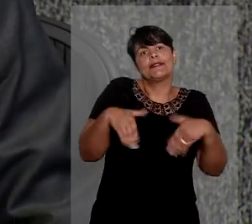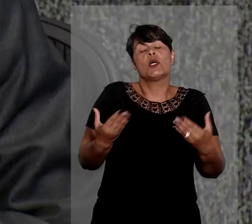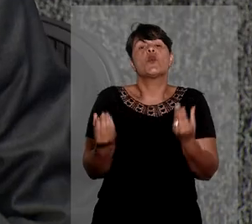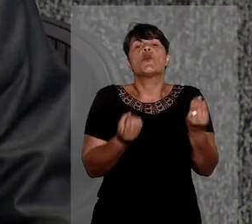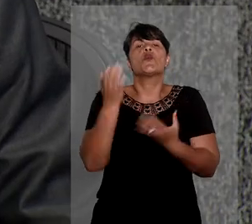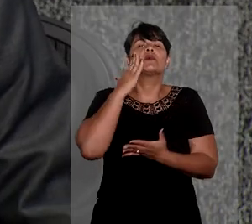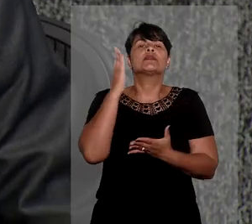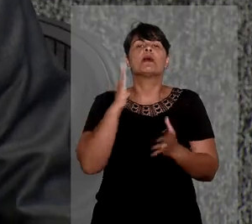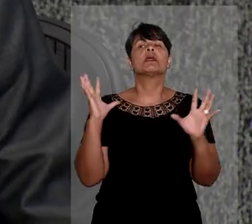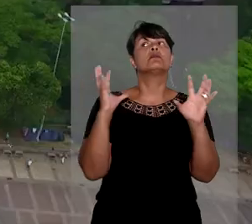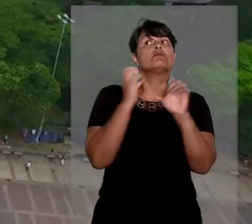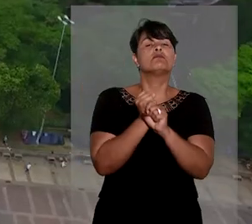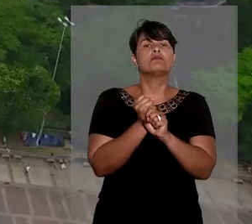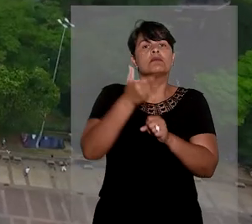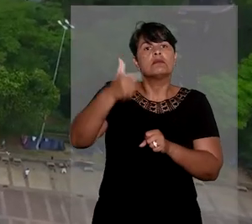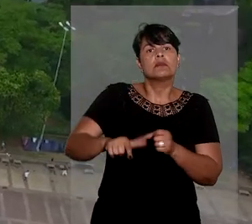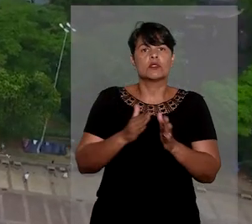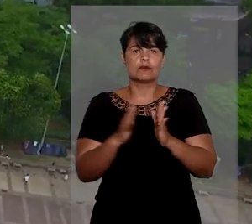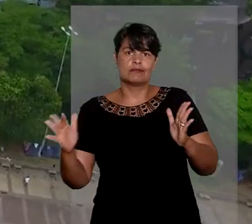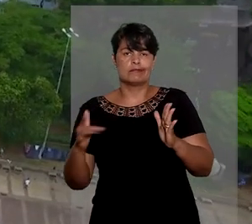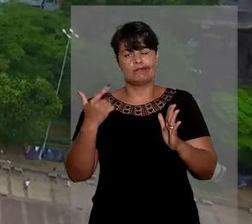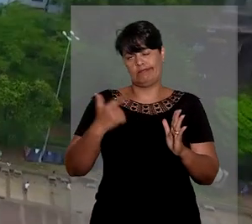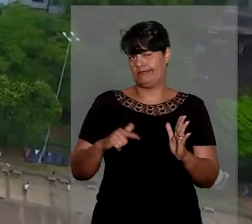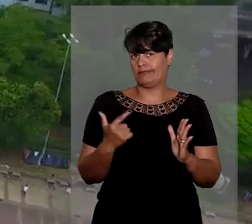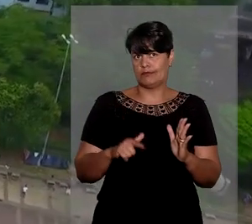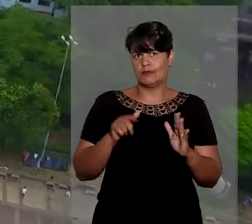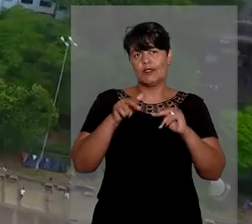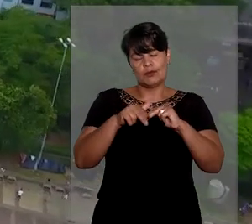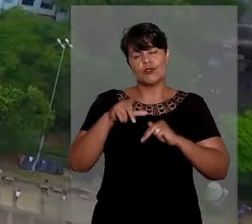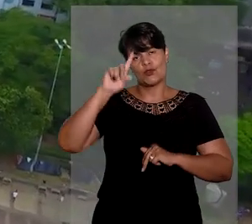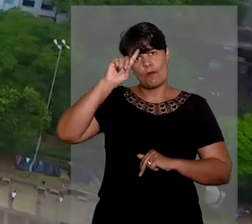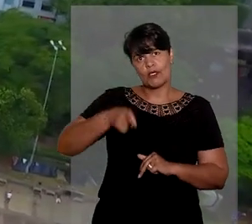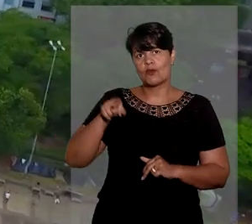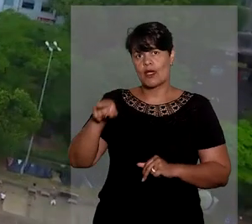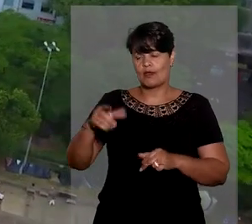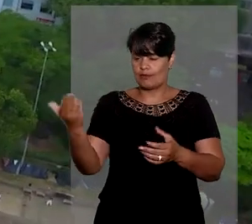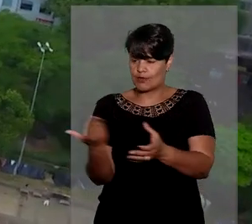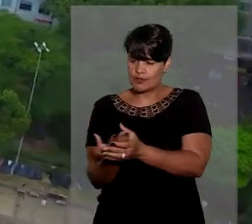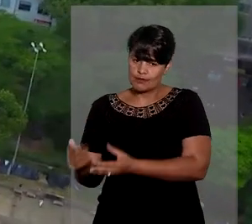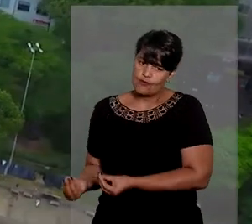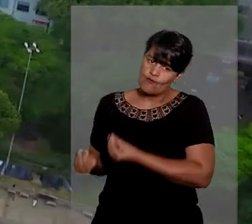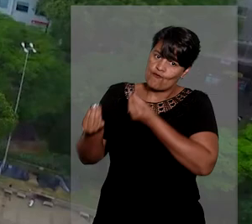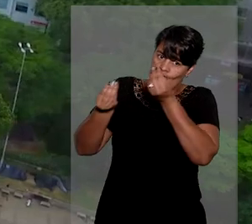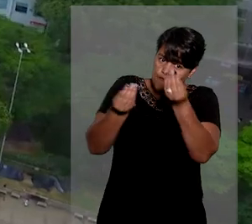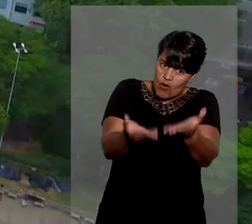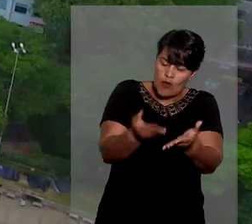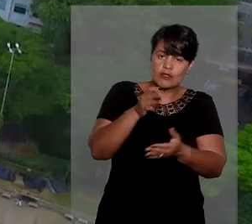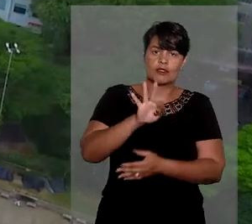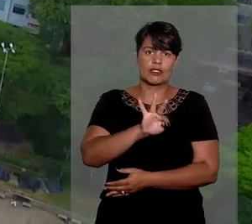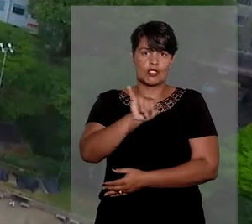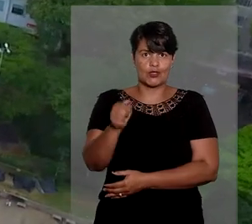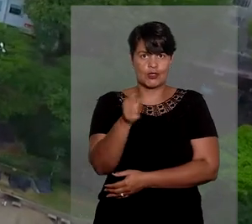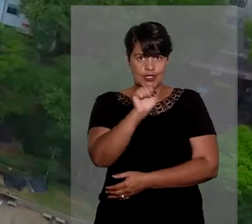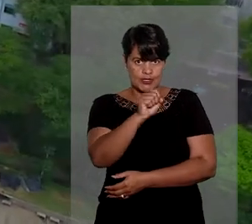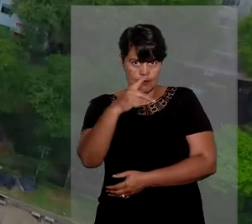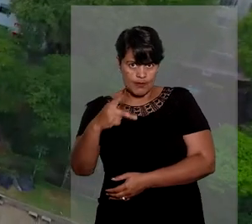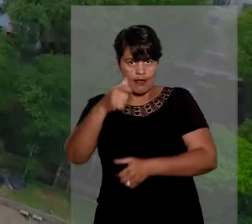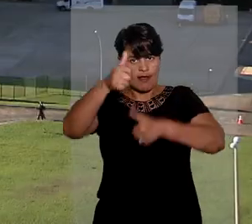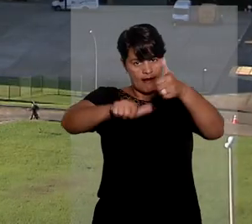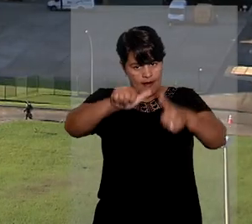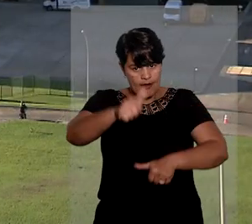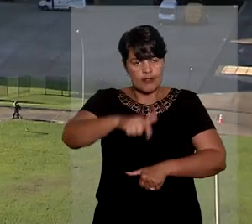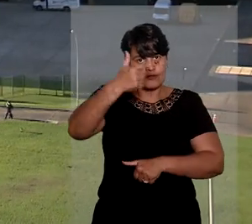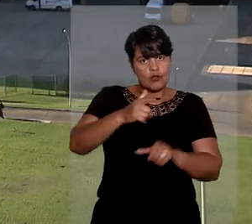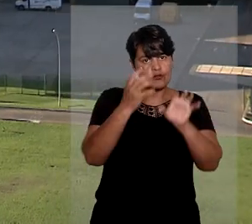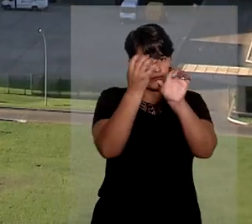à prática do novo delito e, por isso, determinou o retorno do processo ao Tribunal Estadual para que reanalise a dosimetria